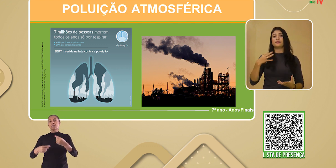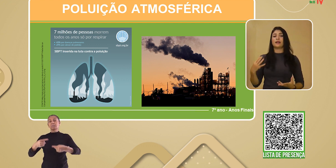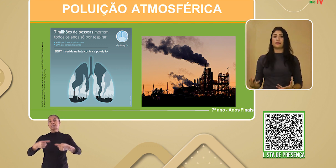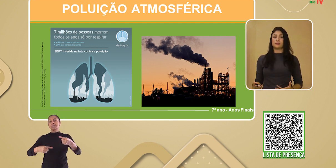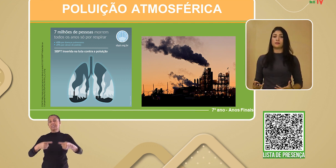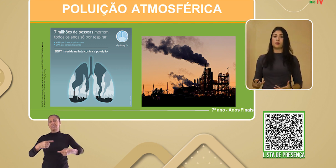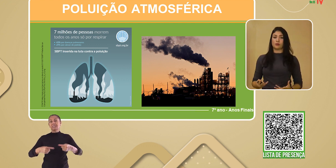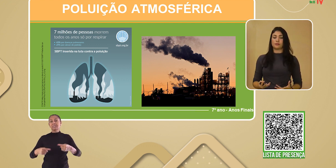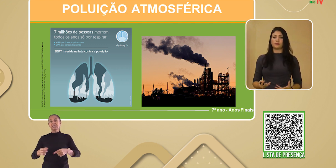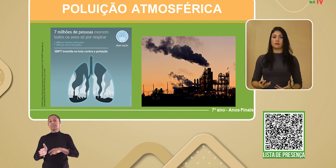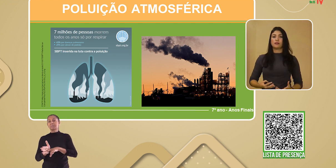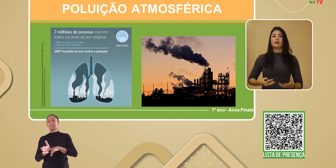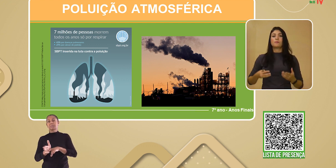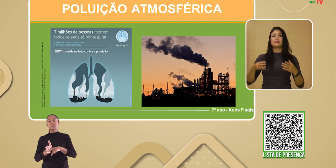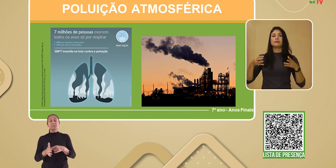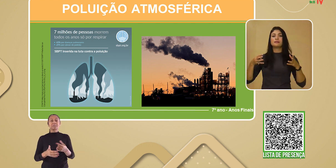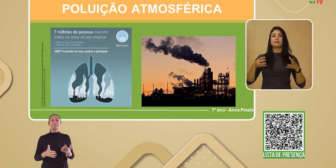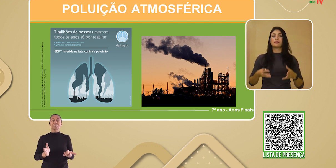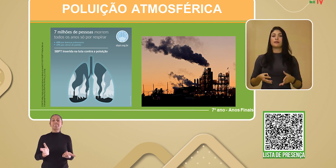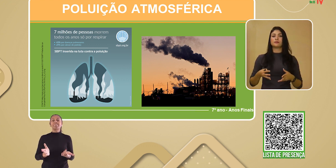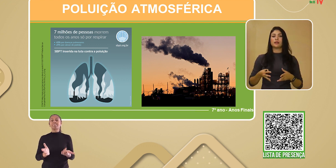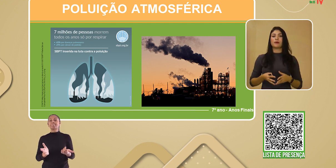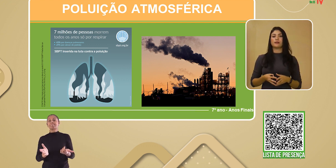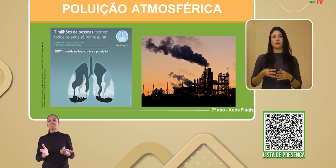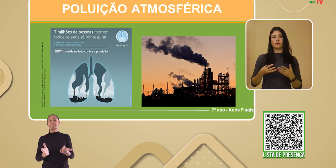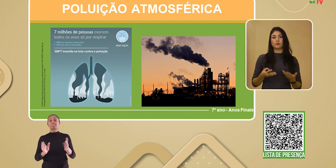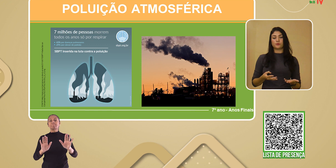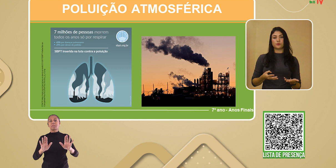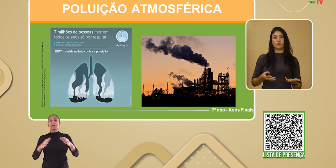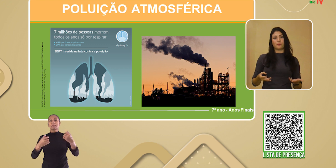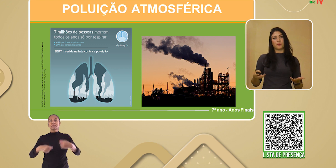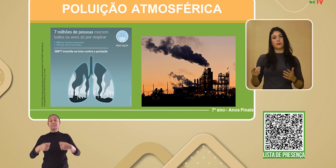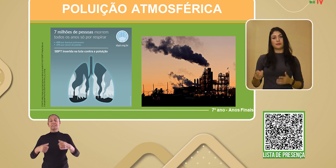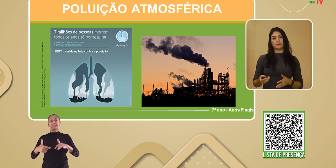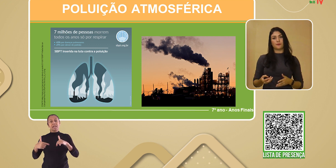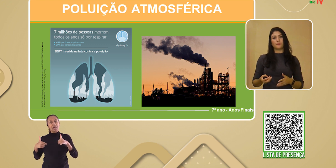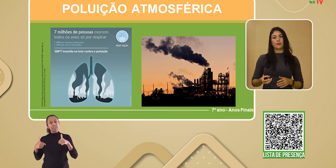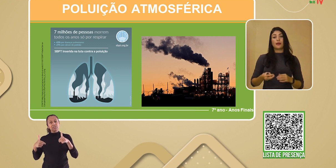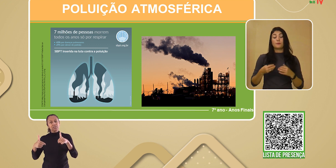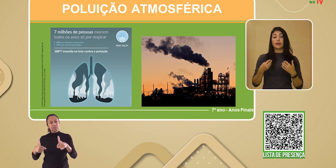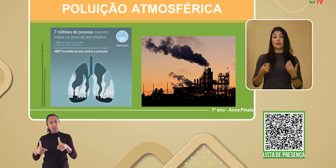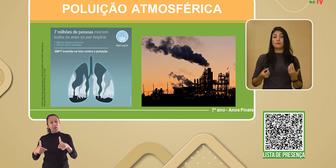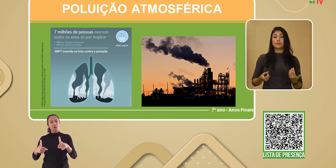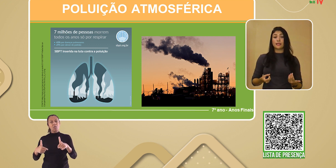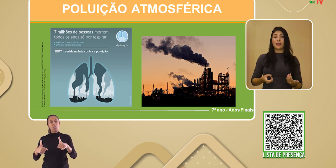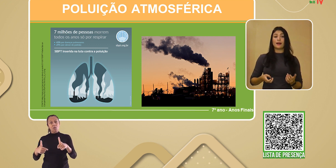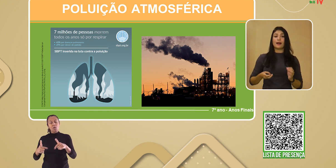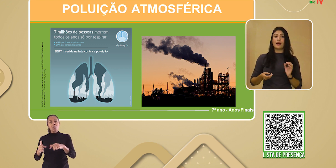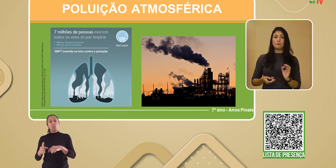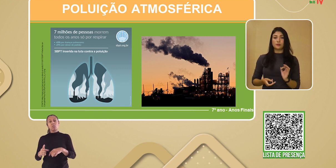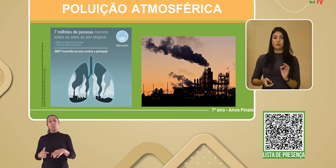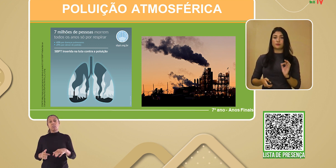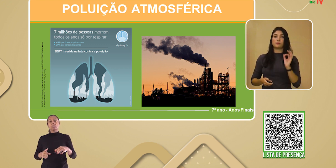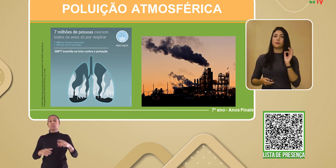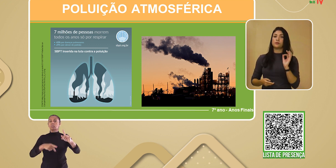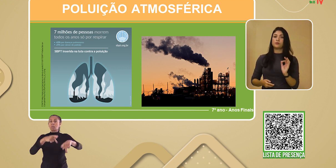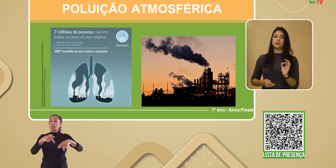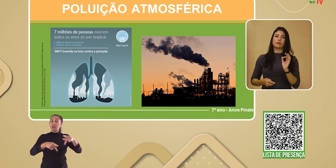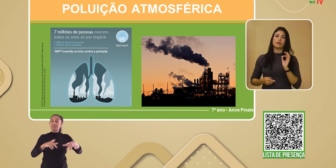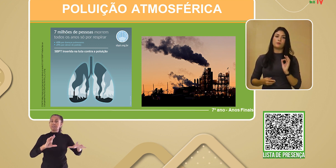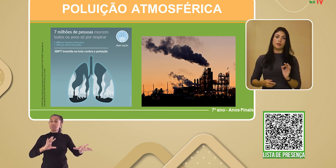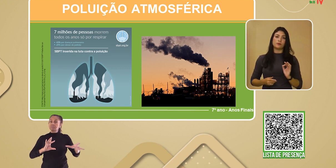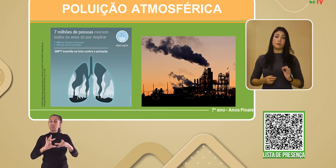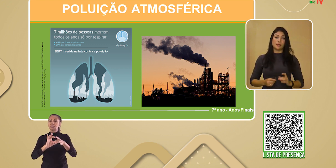evitar essas mortes, mas é necessário um trabalho em conjunto com a população para evitar hábitos que